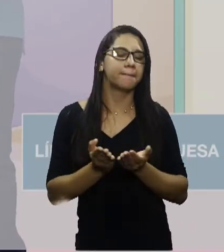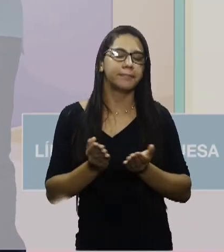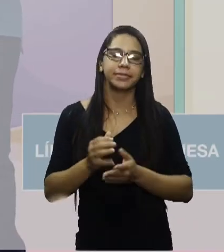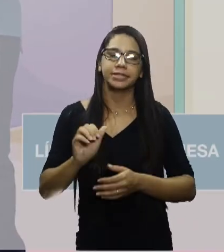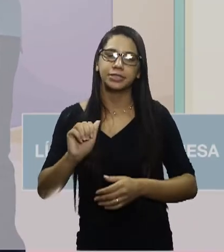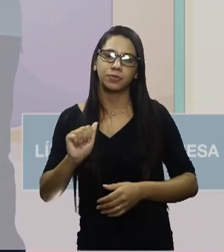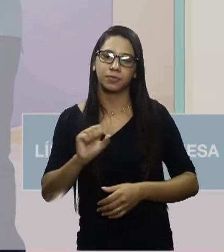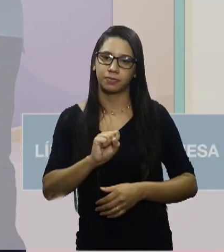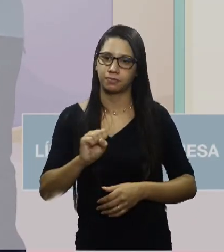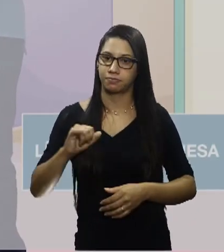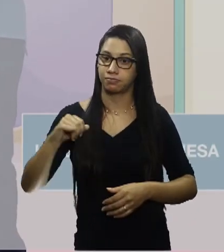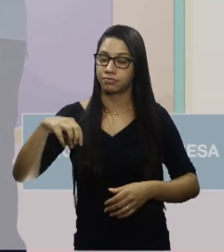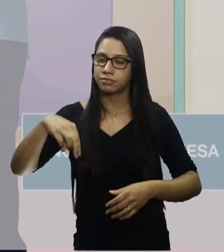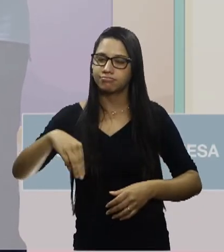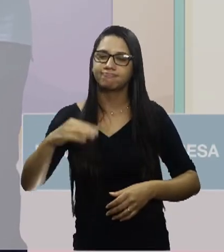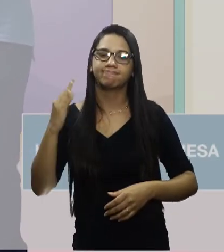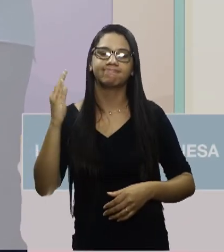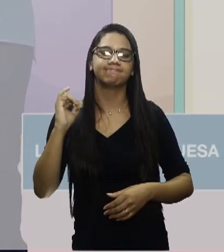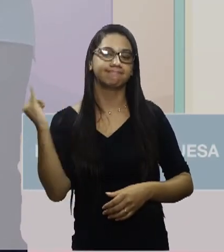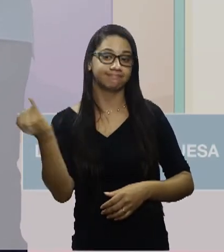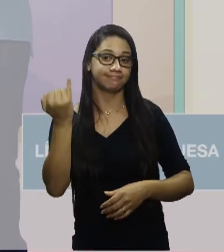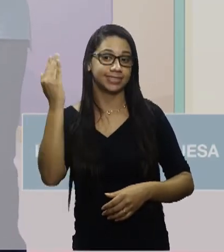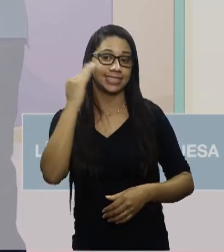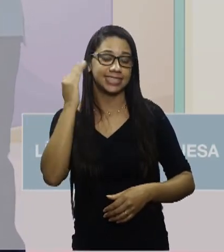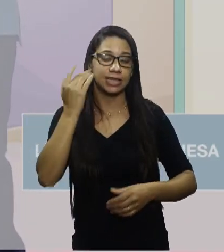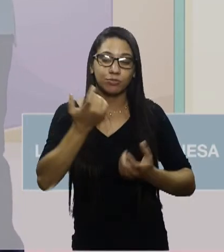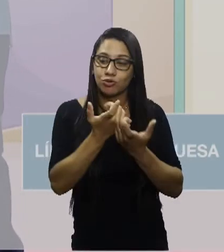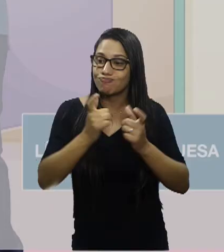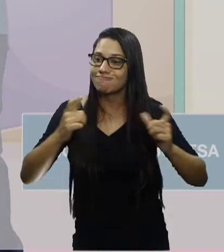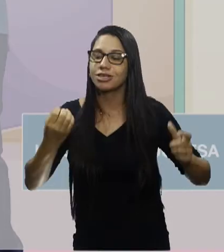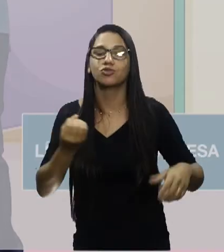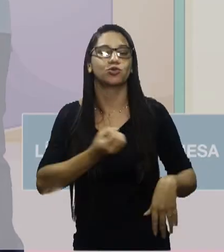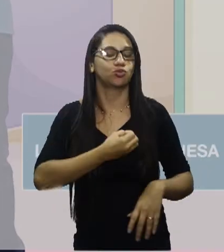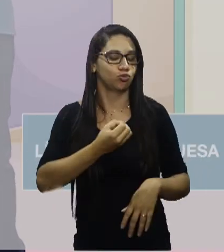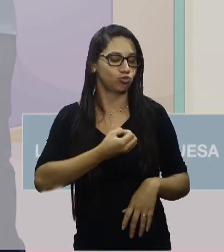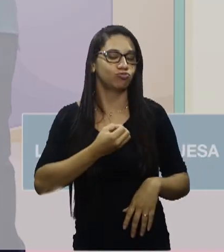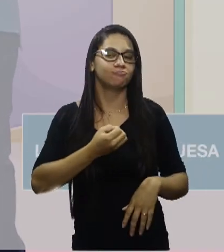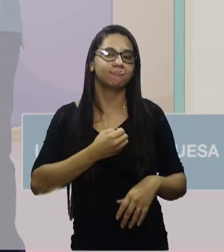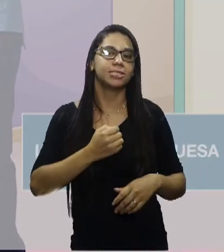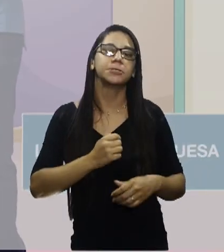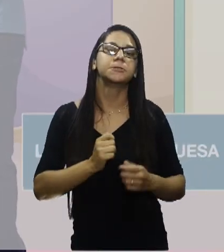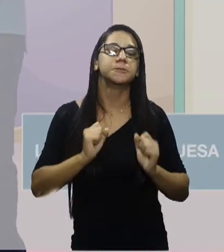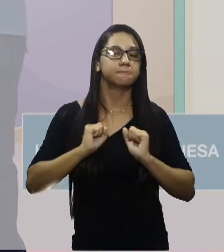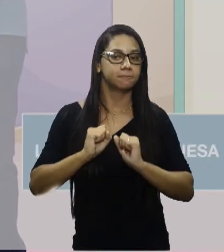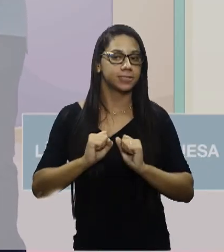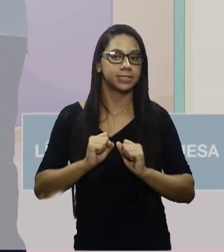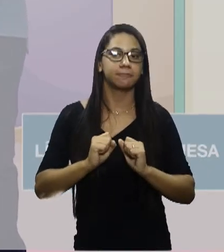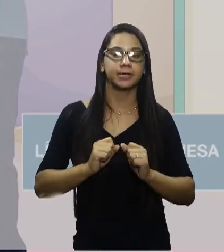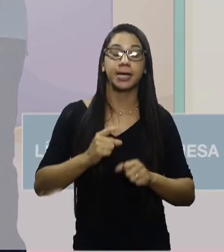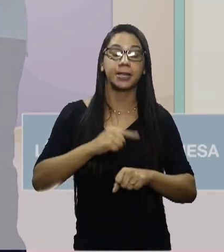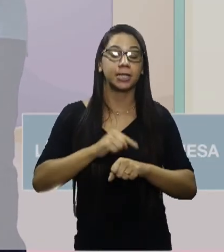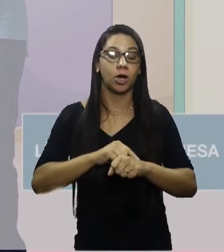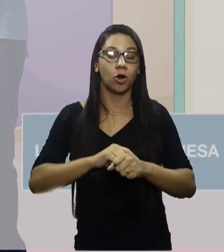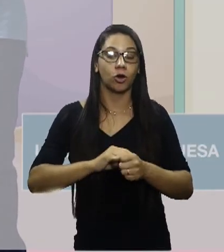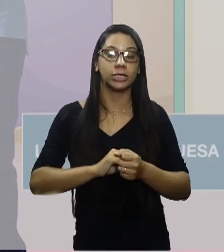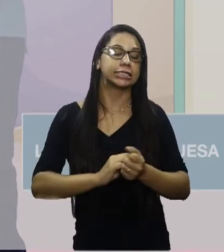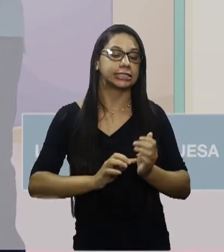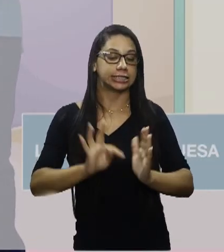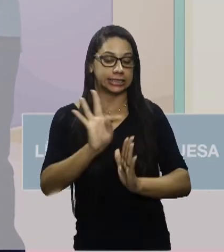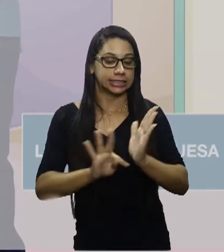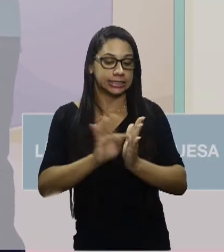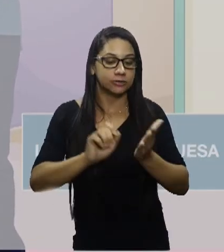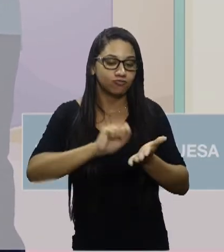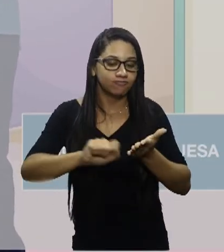a gente saber o maior número de conjunções possíveis, porque na hora de escrever o texto, né, a gente usa